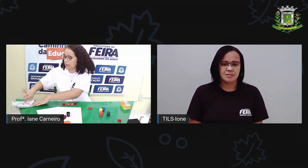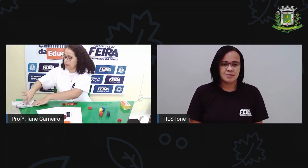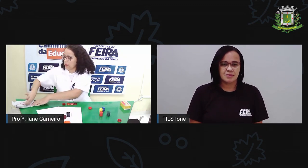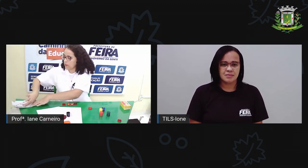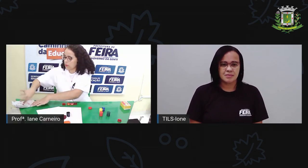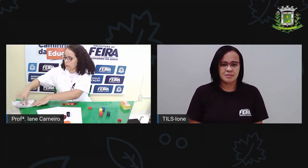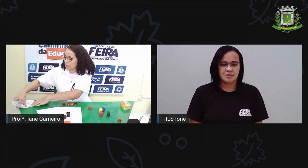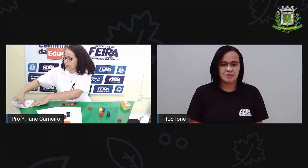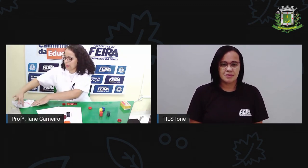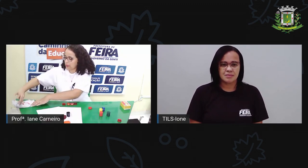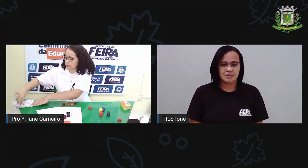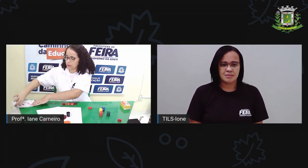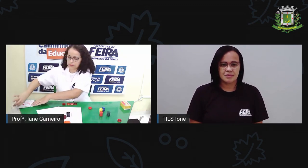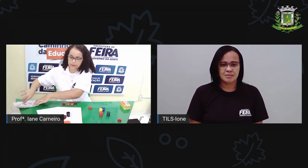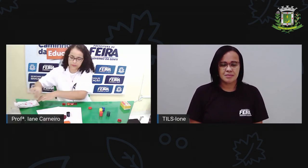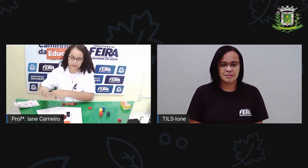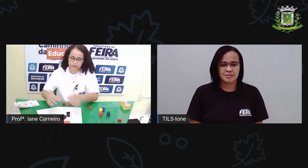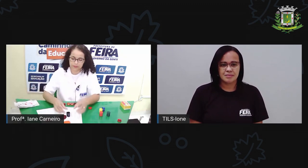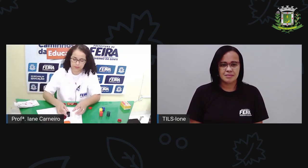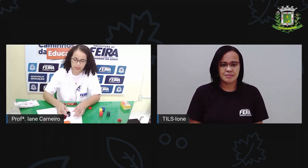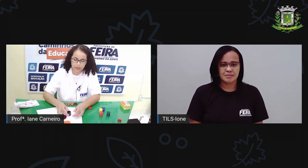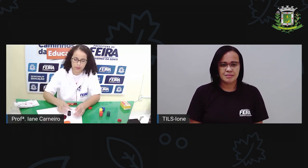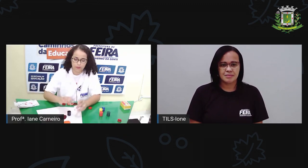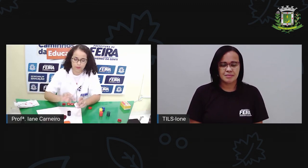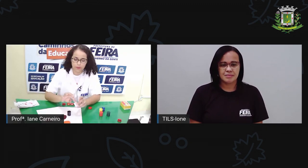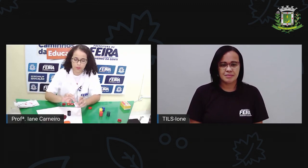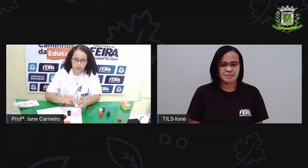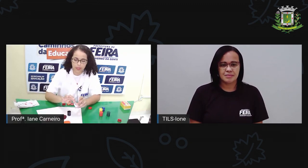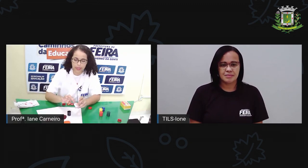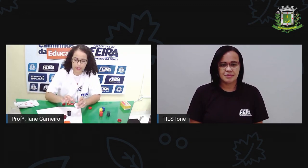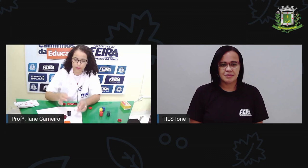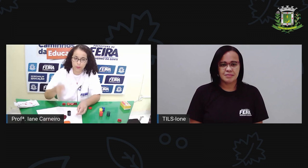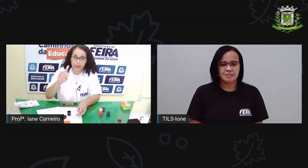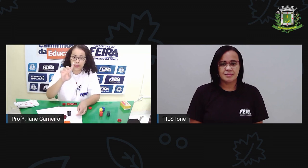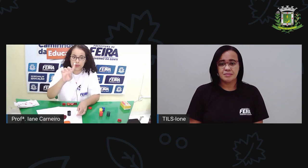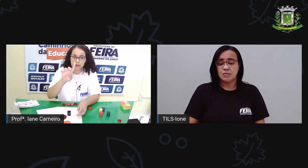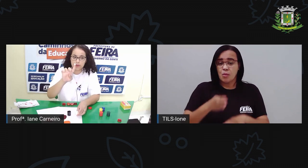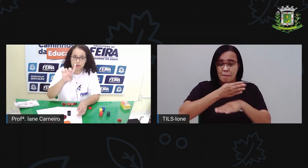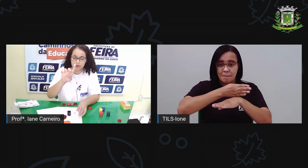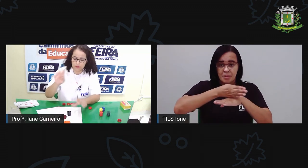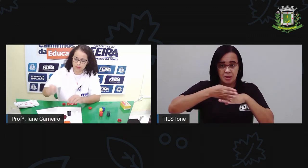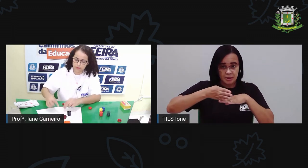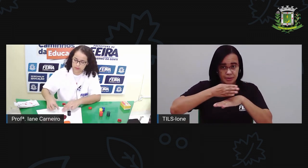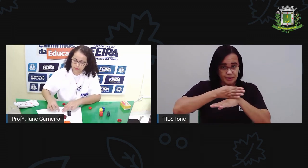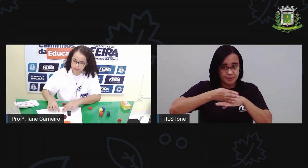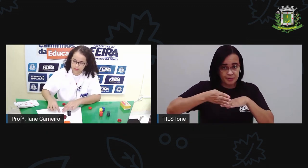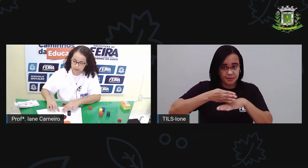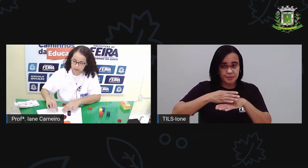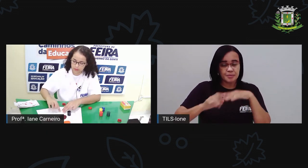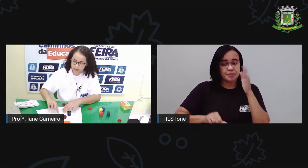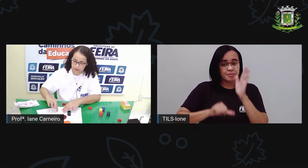Branco com o preto. Vou colocar o branco, ó.